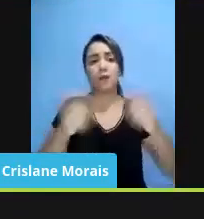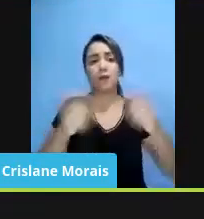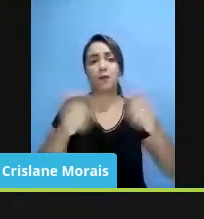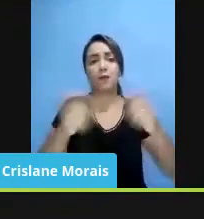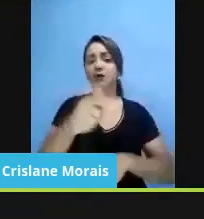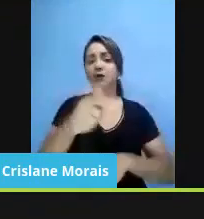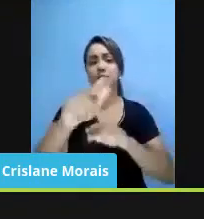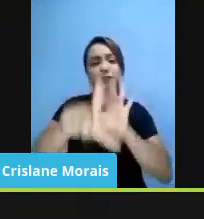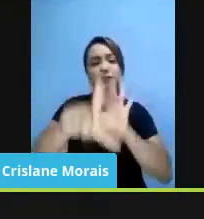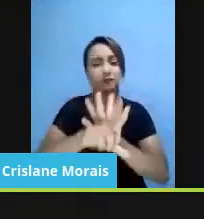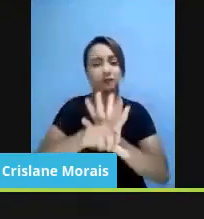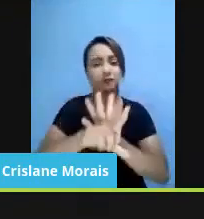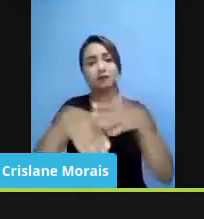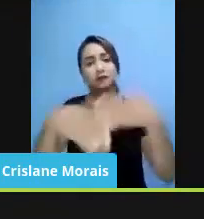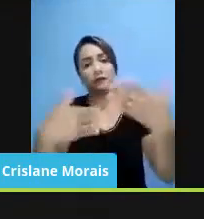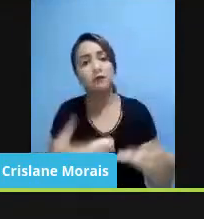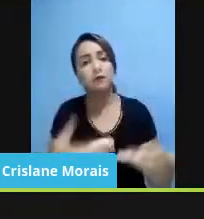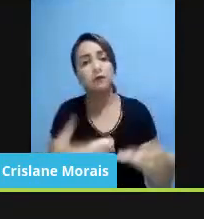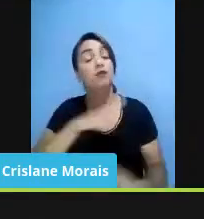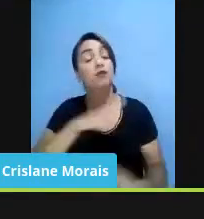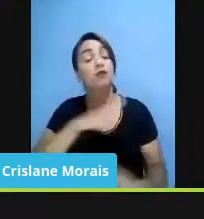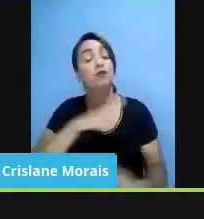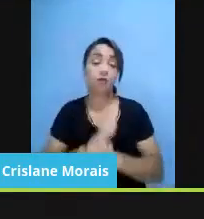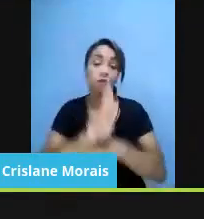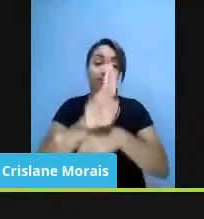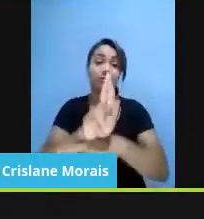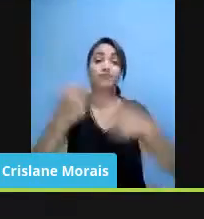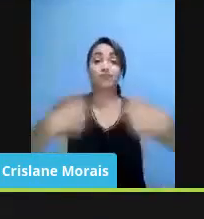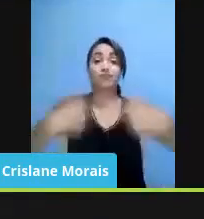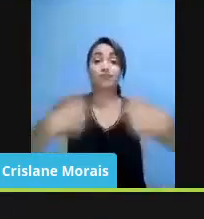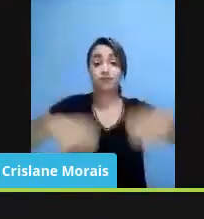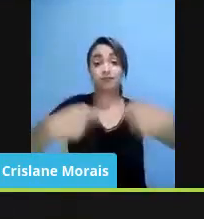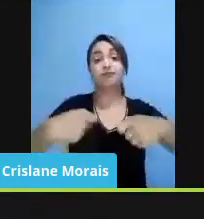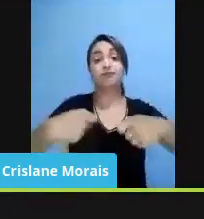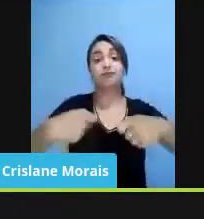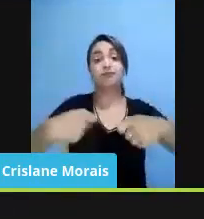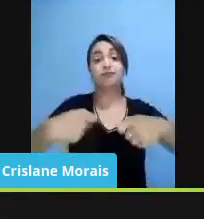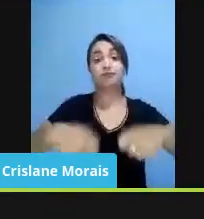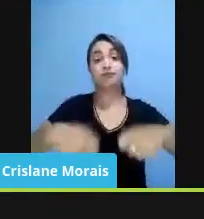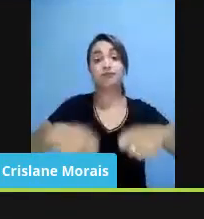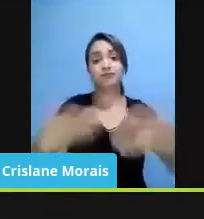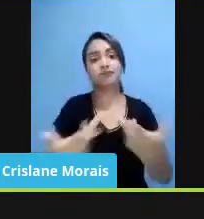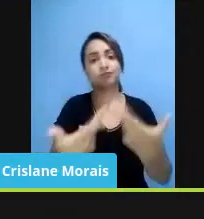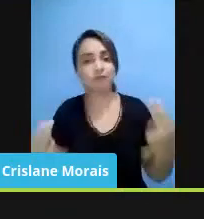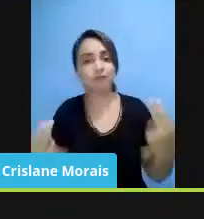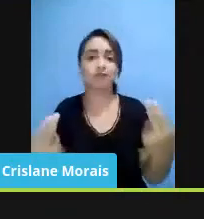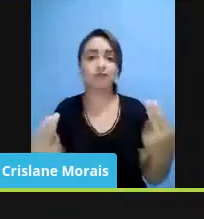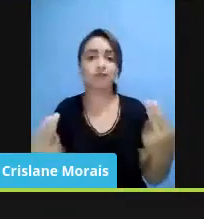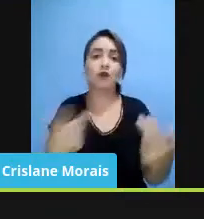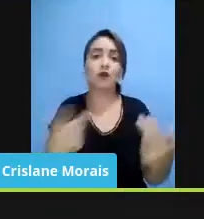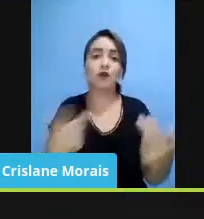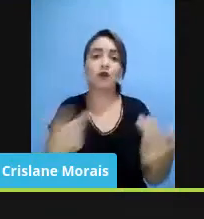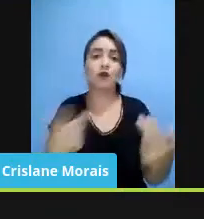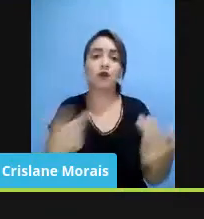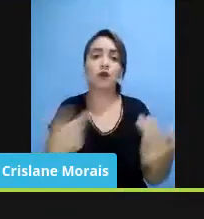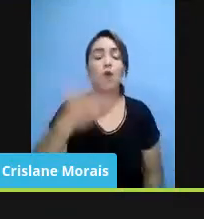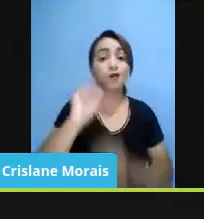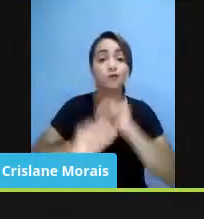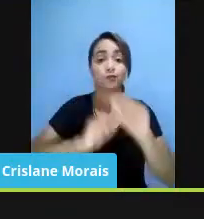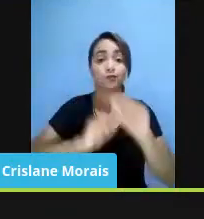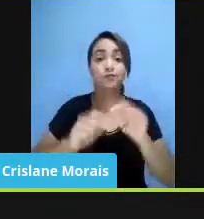Então, tem representações, isso uma hora vai ter que dar alguma coisa, sabe? Eu acho que há um